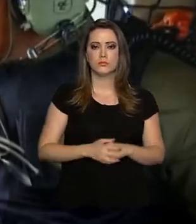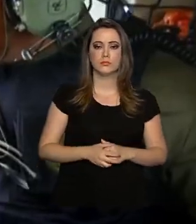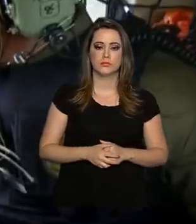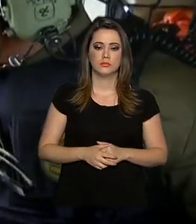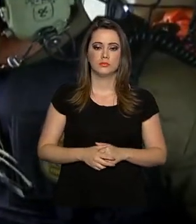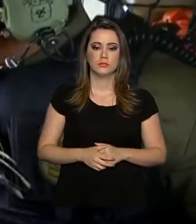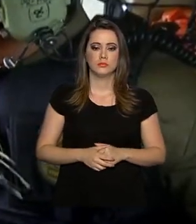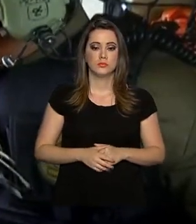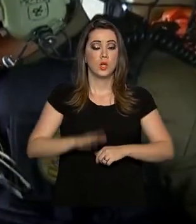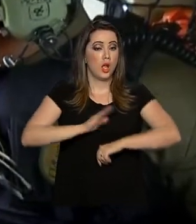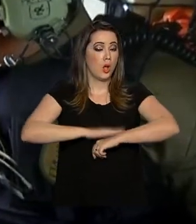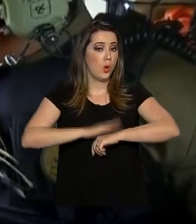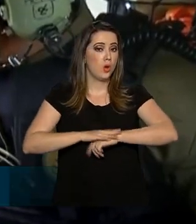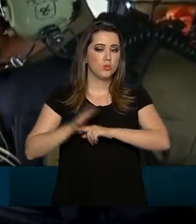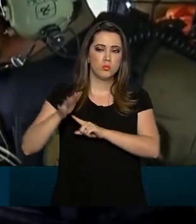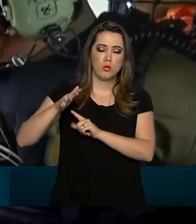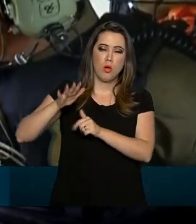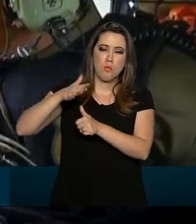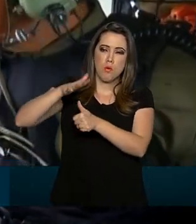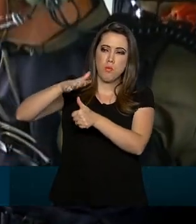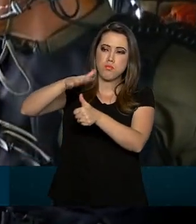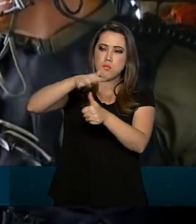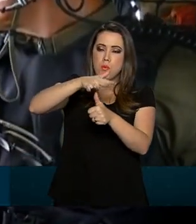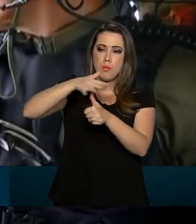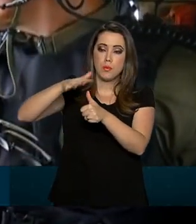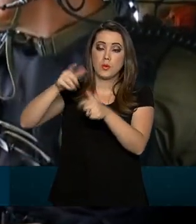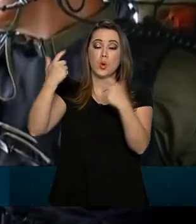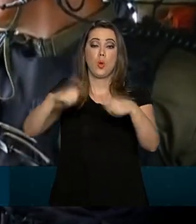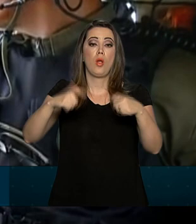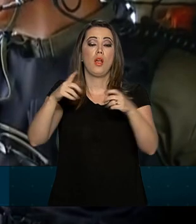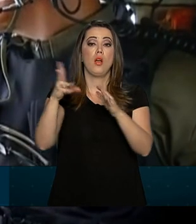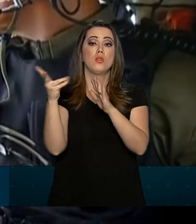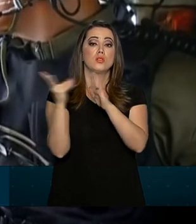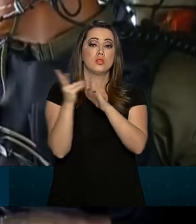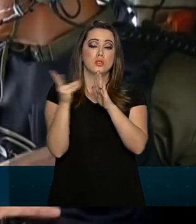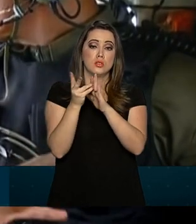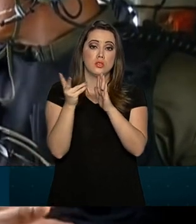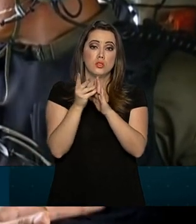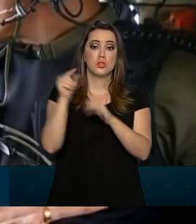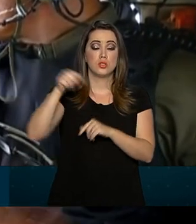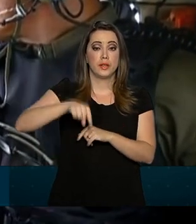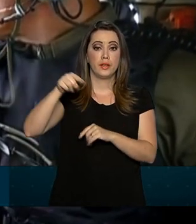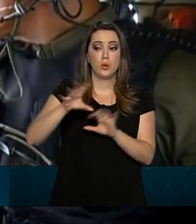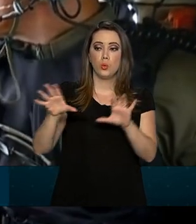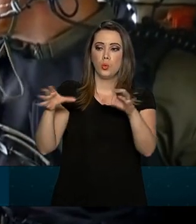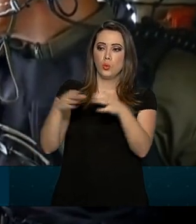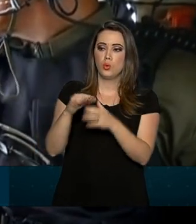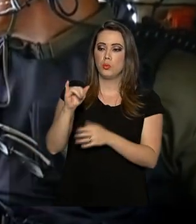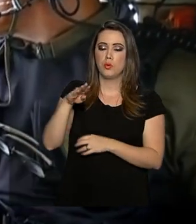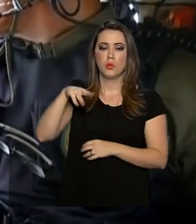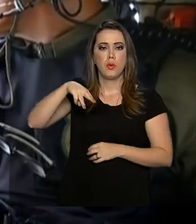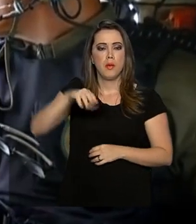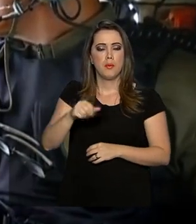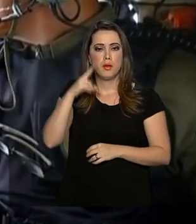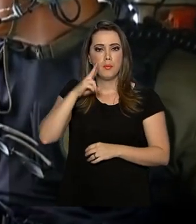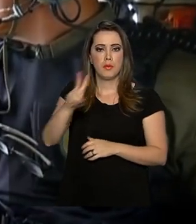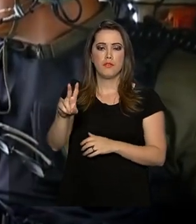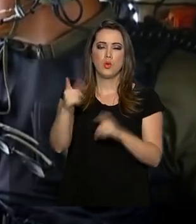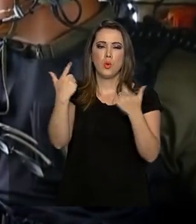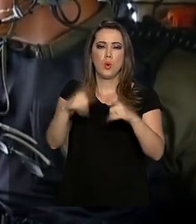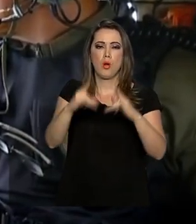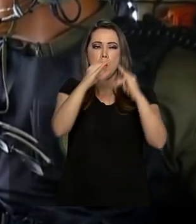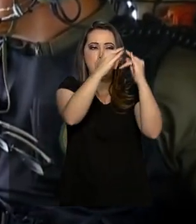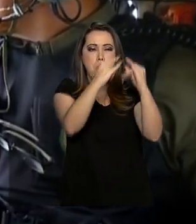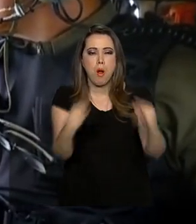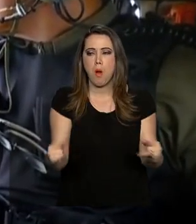Nesse momento, a gente sobrevoou uma área de reserva indígena. Foi aqui que a equipe do IBAMA localizou o acampamento,